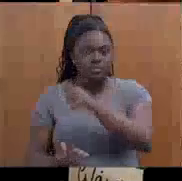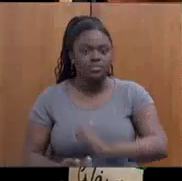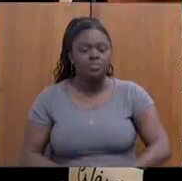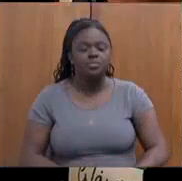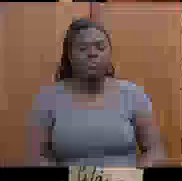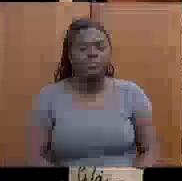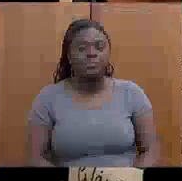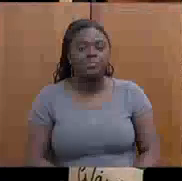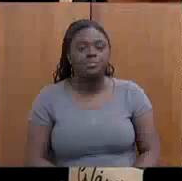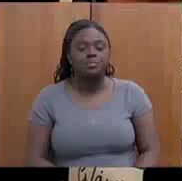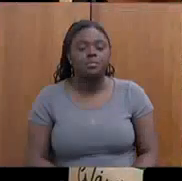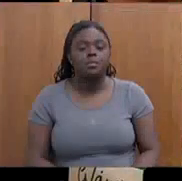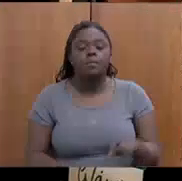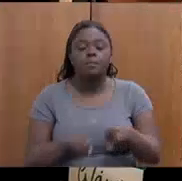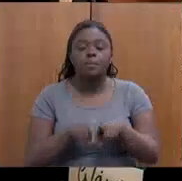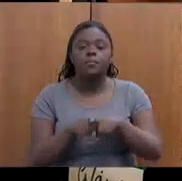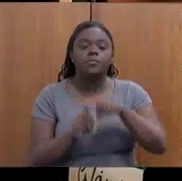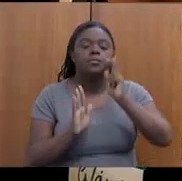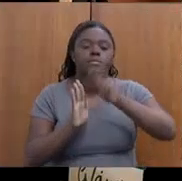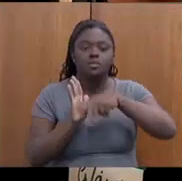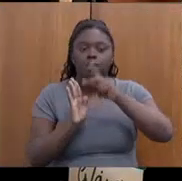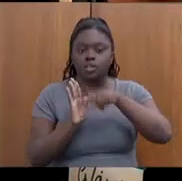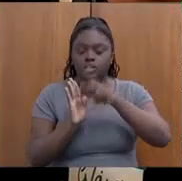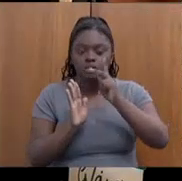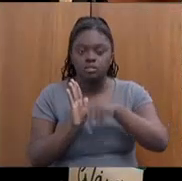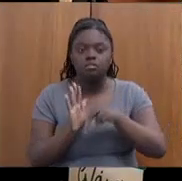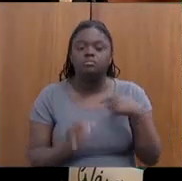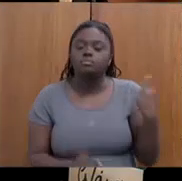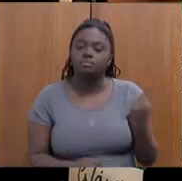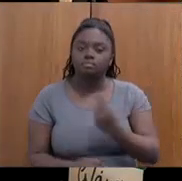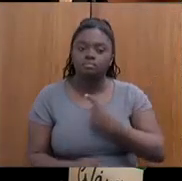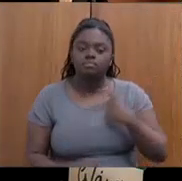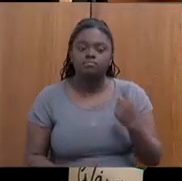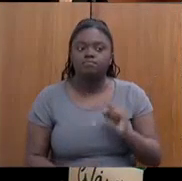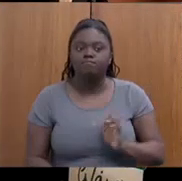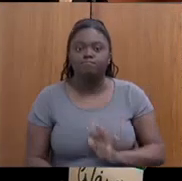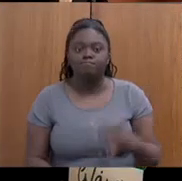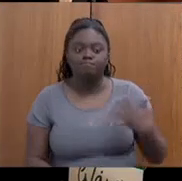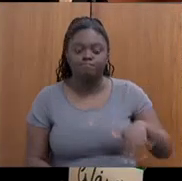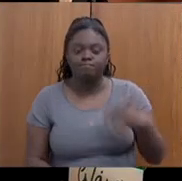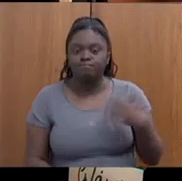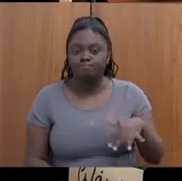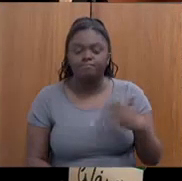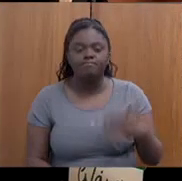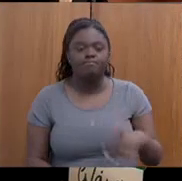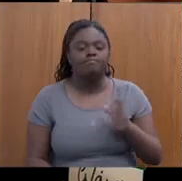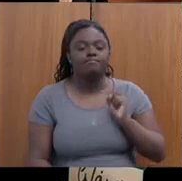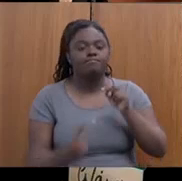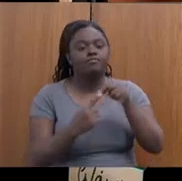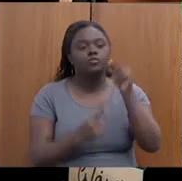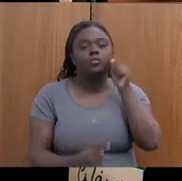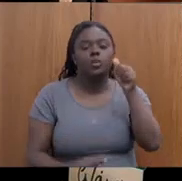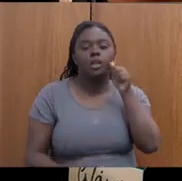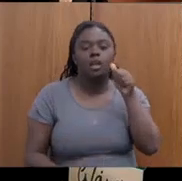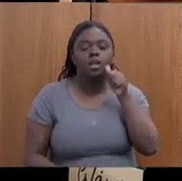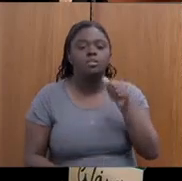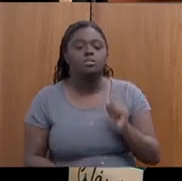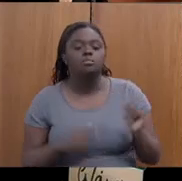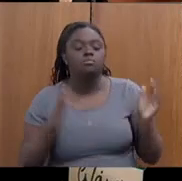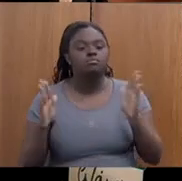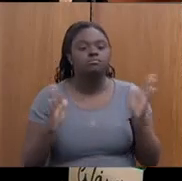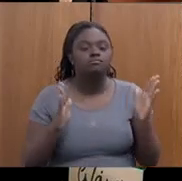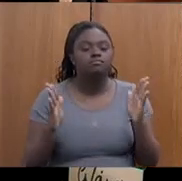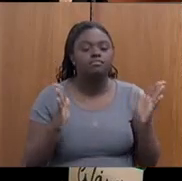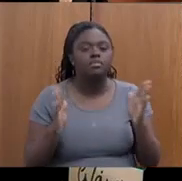Um projeto também que é para nós muito caro é voltado a mulheres em situação de vulnerabilidade, que